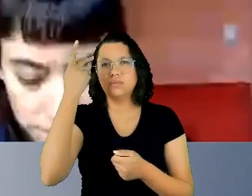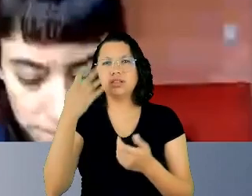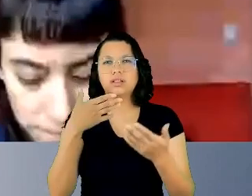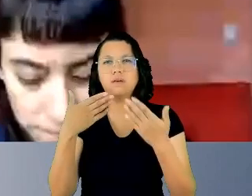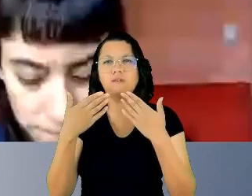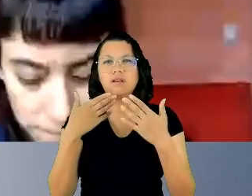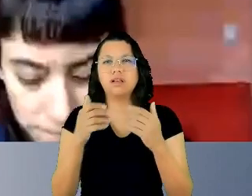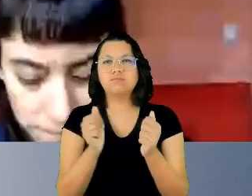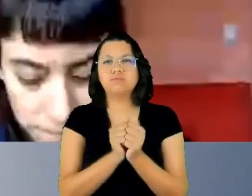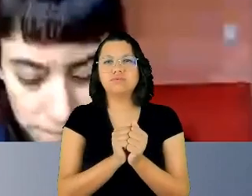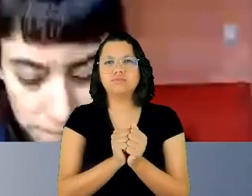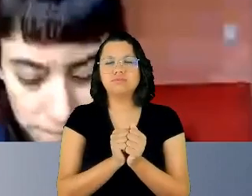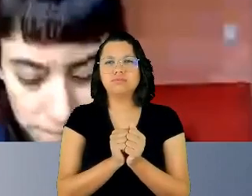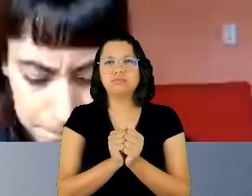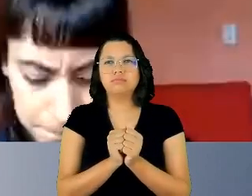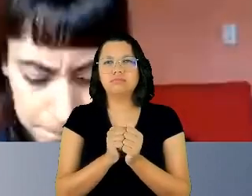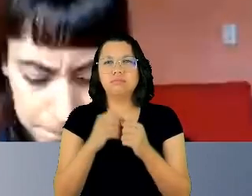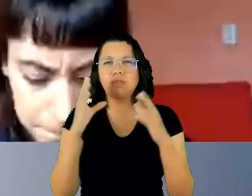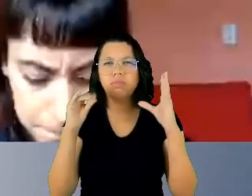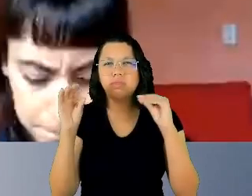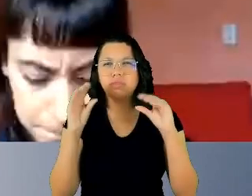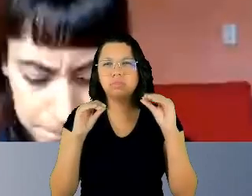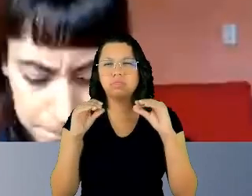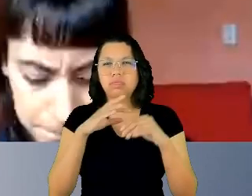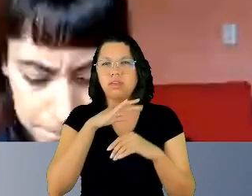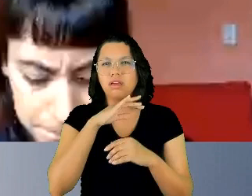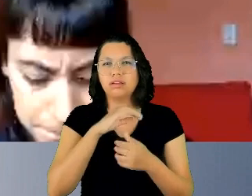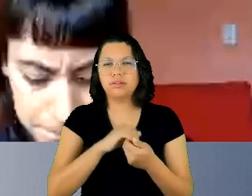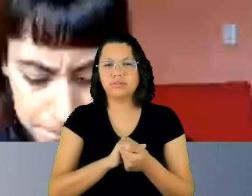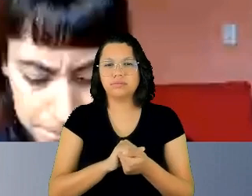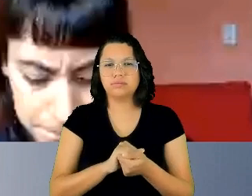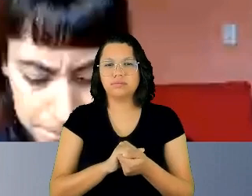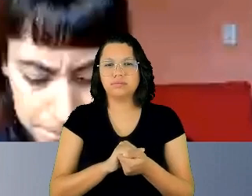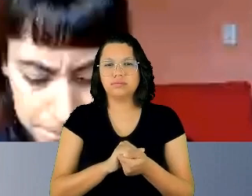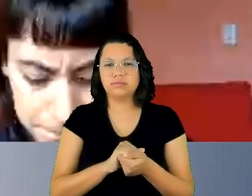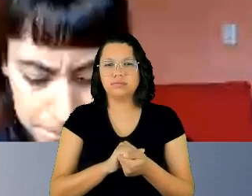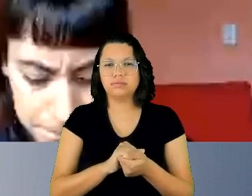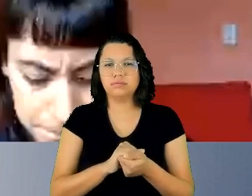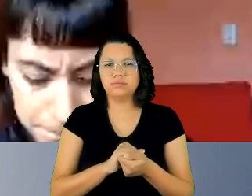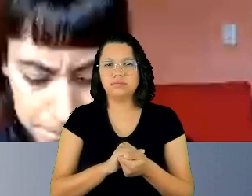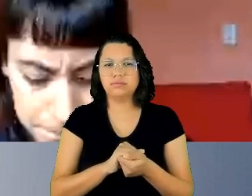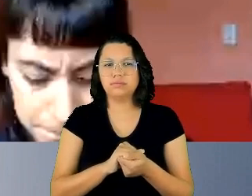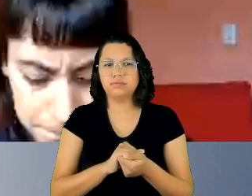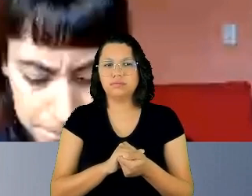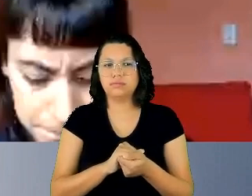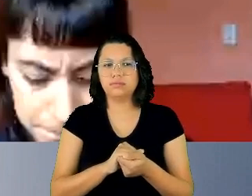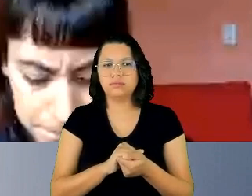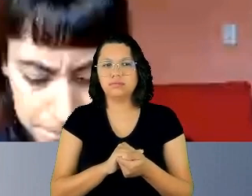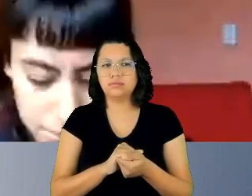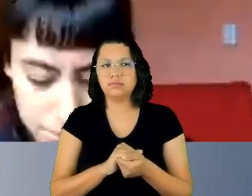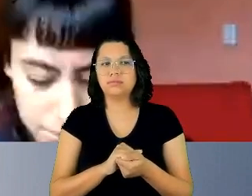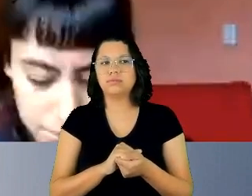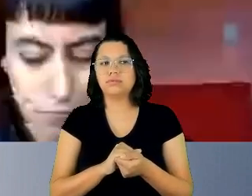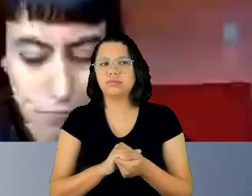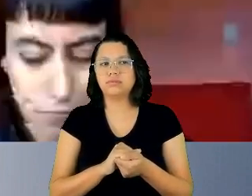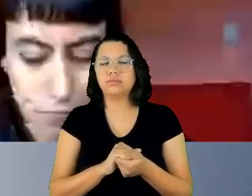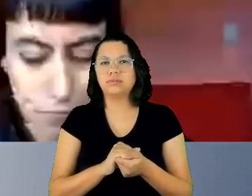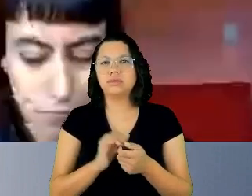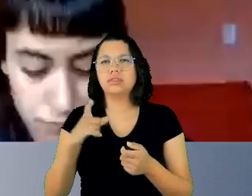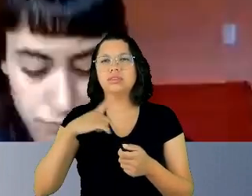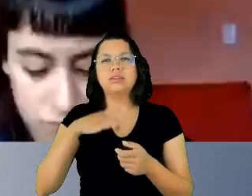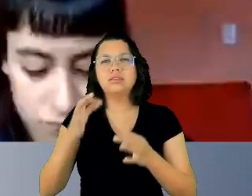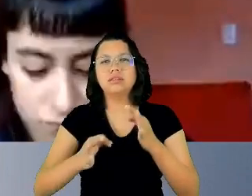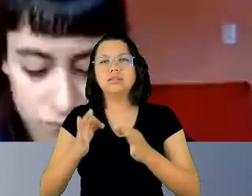lembrando a memória da juíza por recentemente falecida e